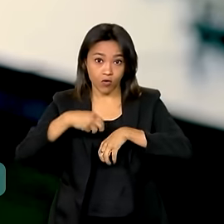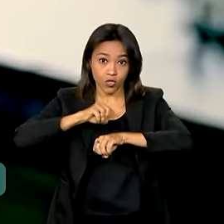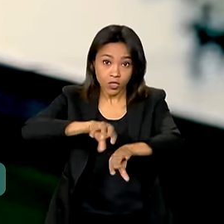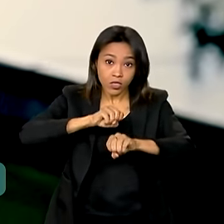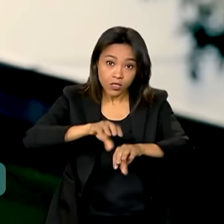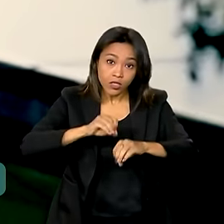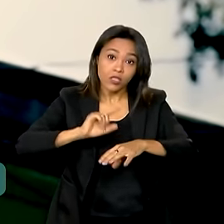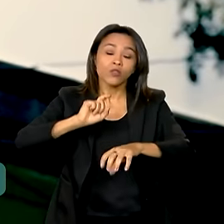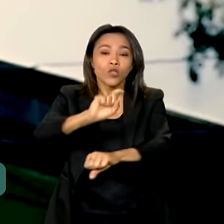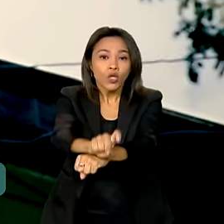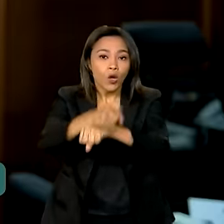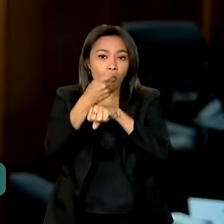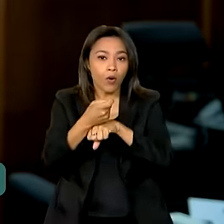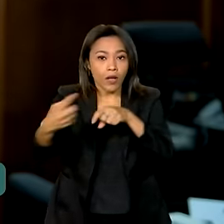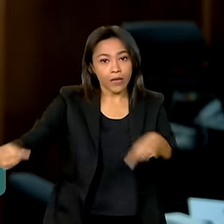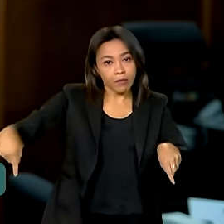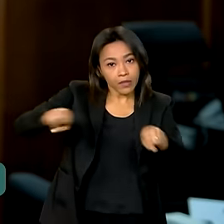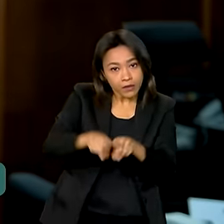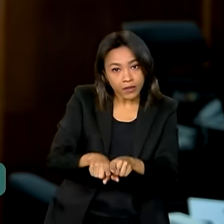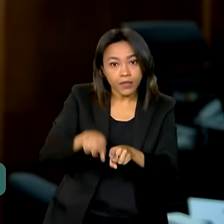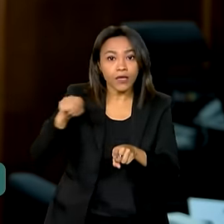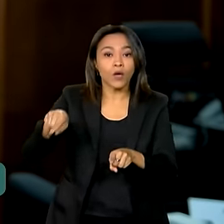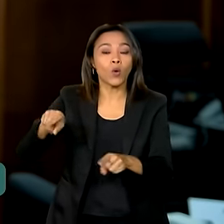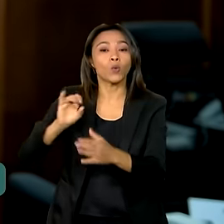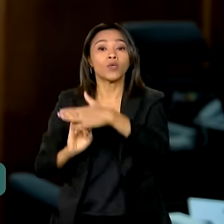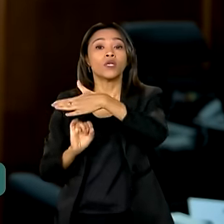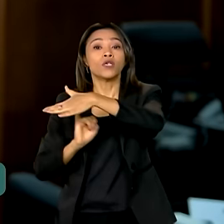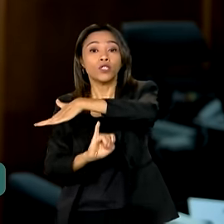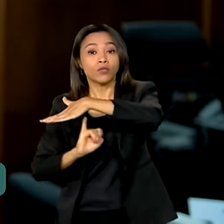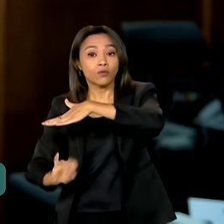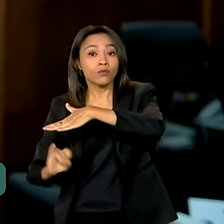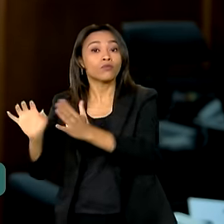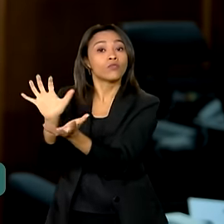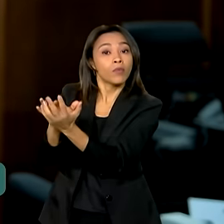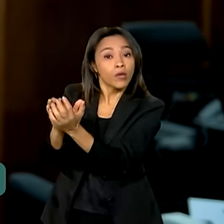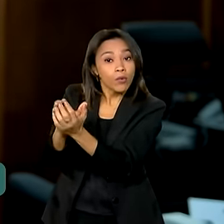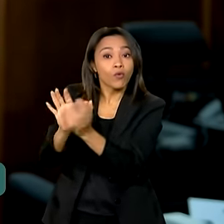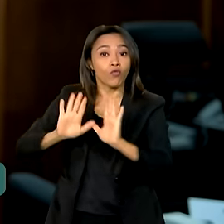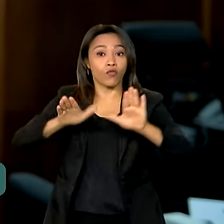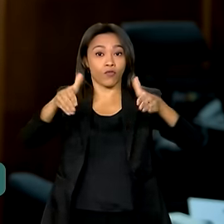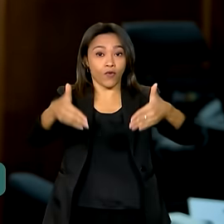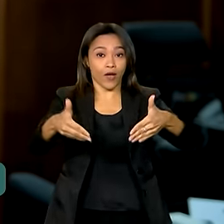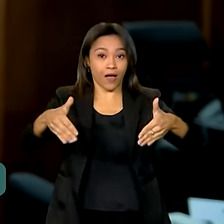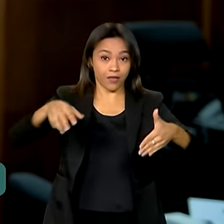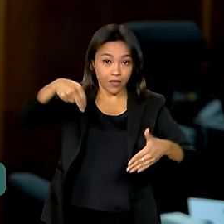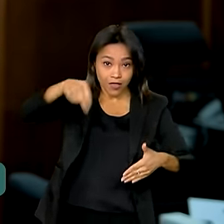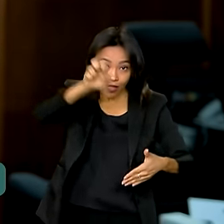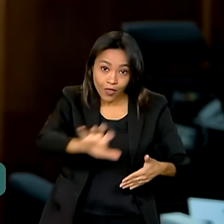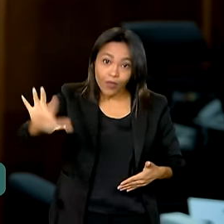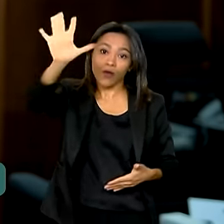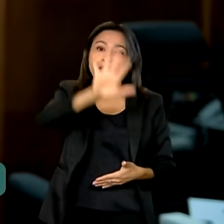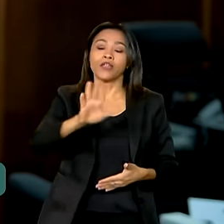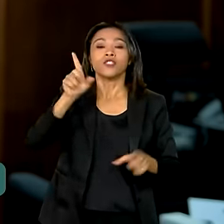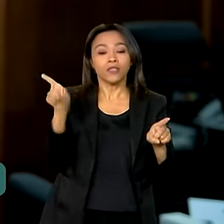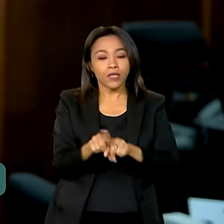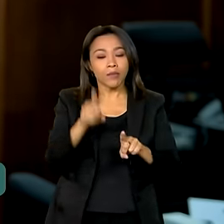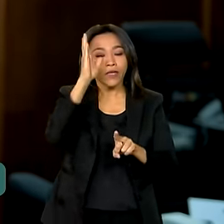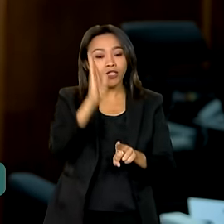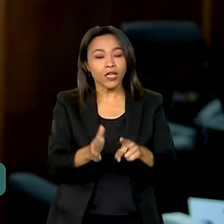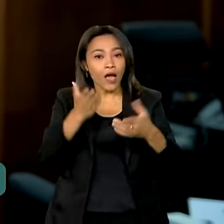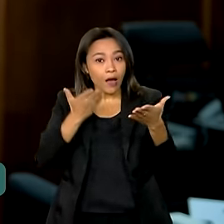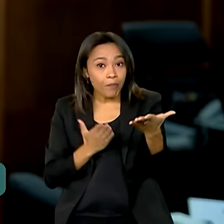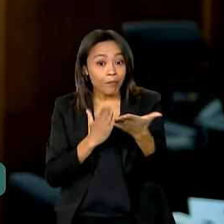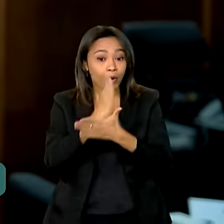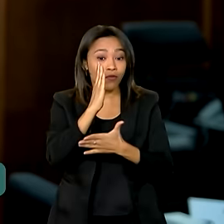parceria com o Instituto Federal de Pernambuco, com ações voltadas ao Agreste. E aprovamos modalidades